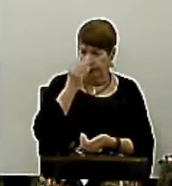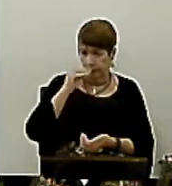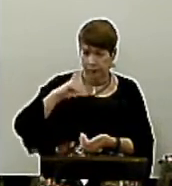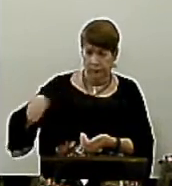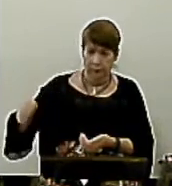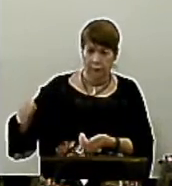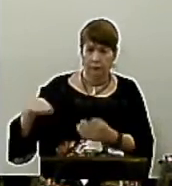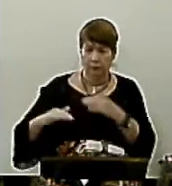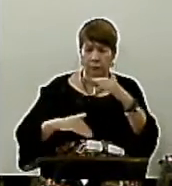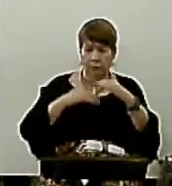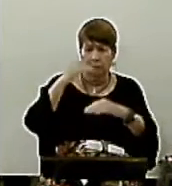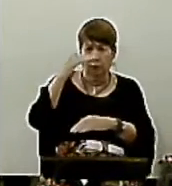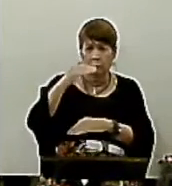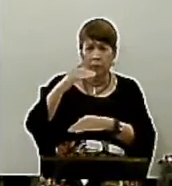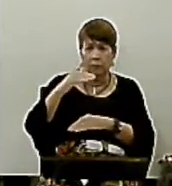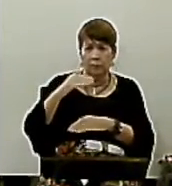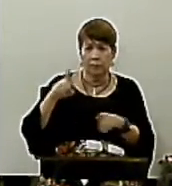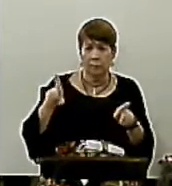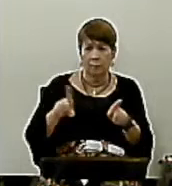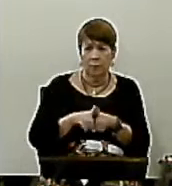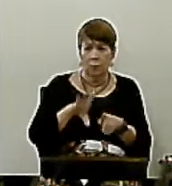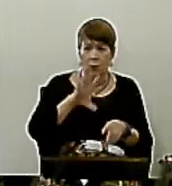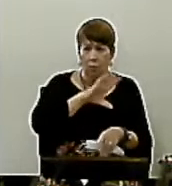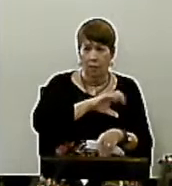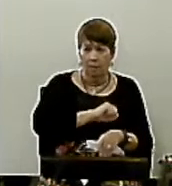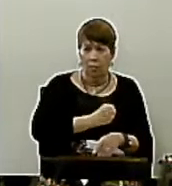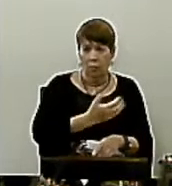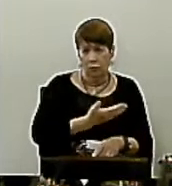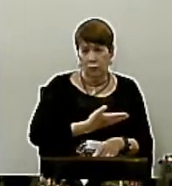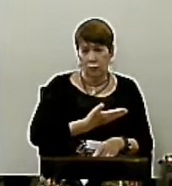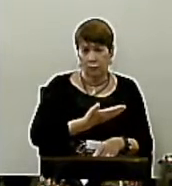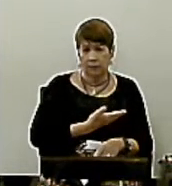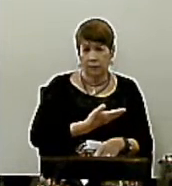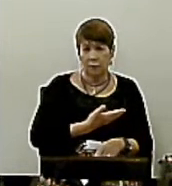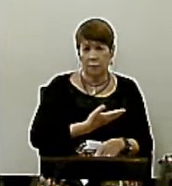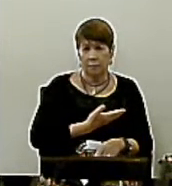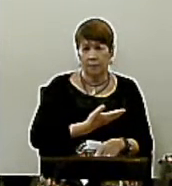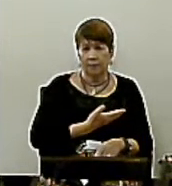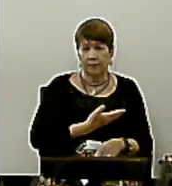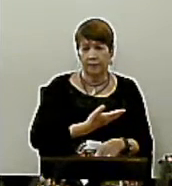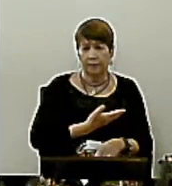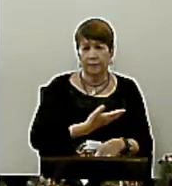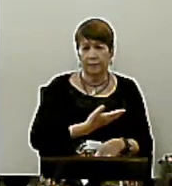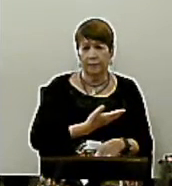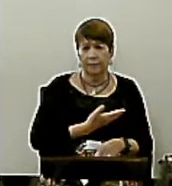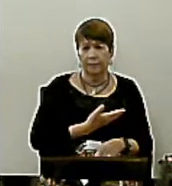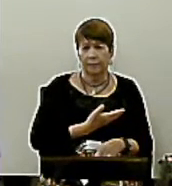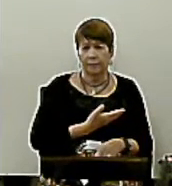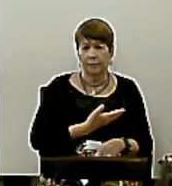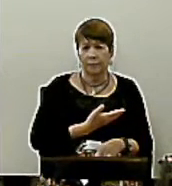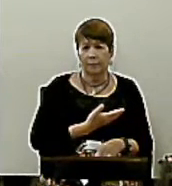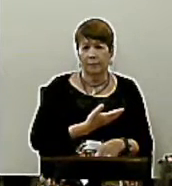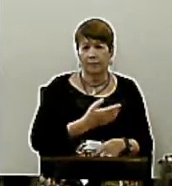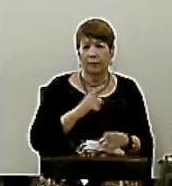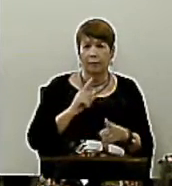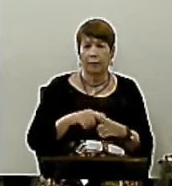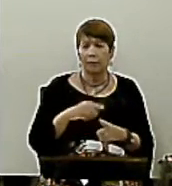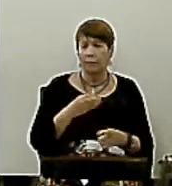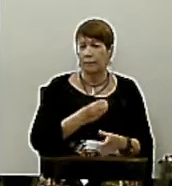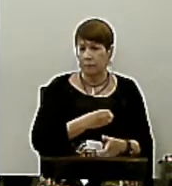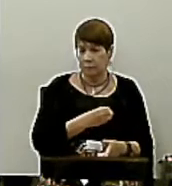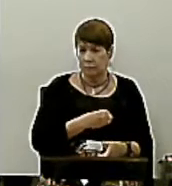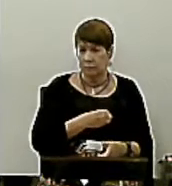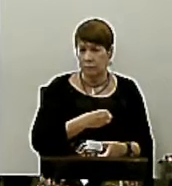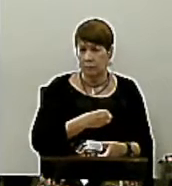E também o amor ao próximo Como nós amamos a nós mesmos O primeiro pecado